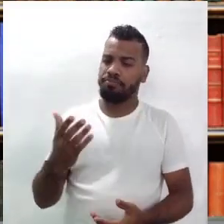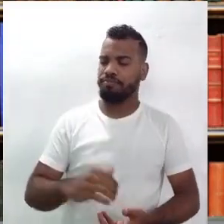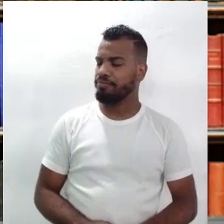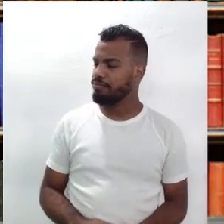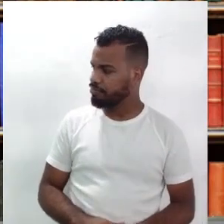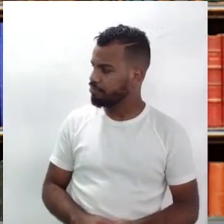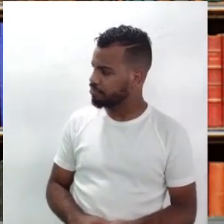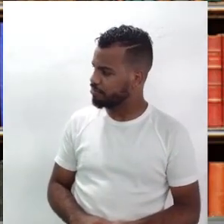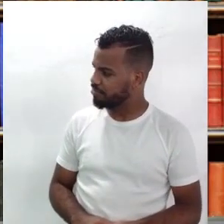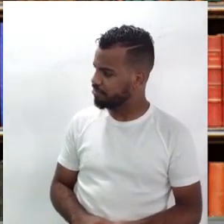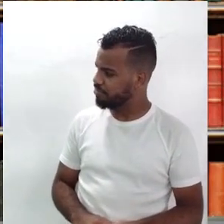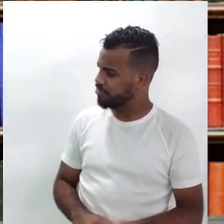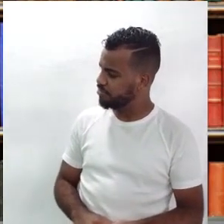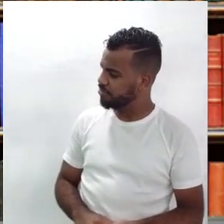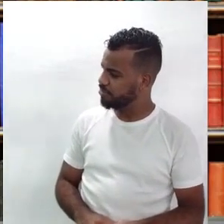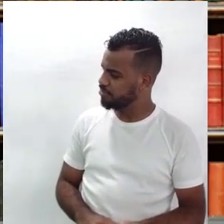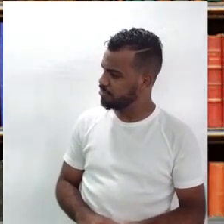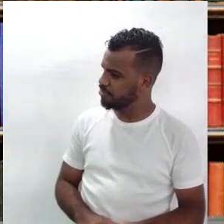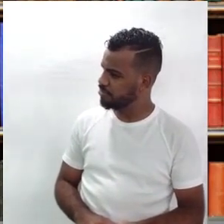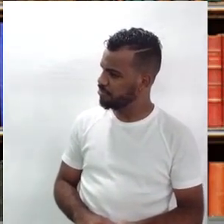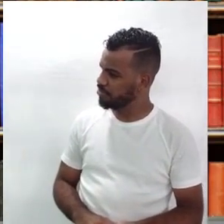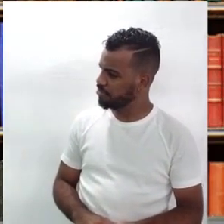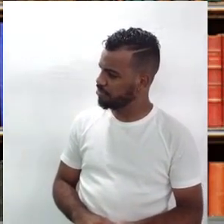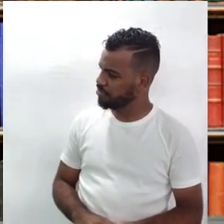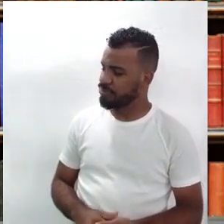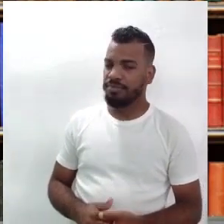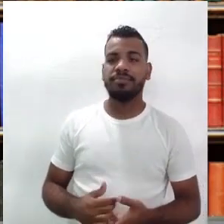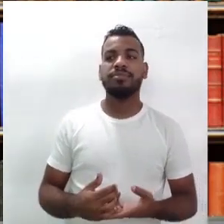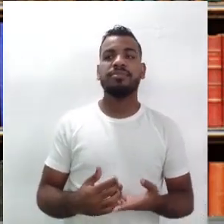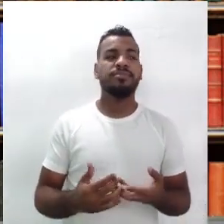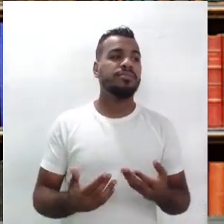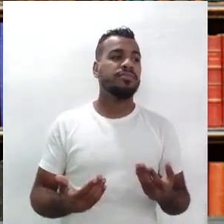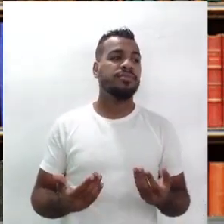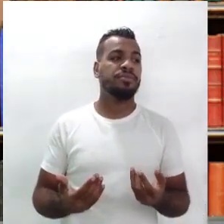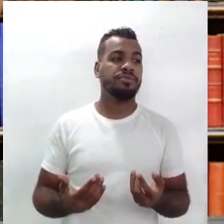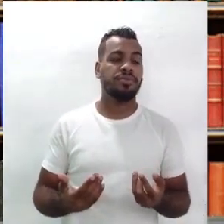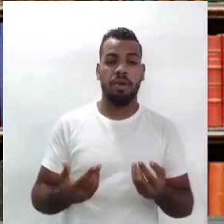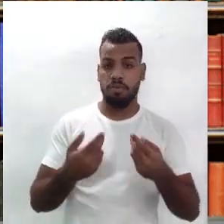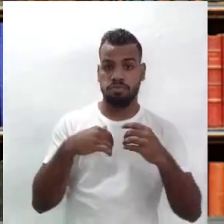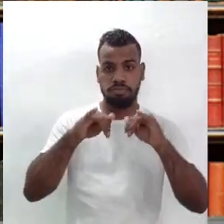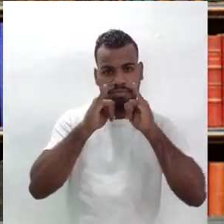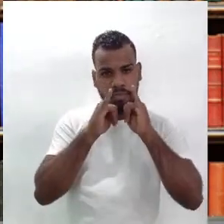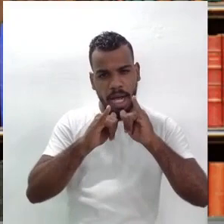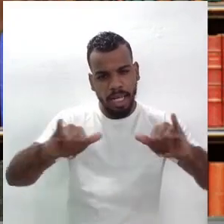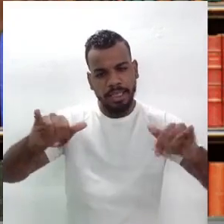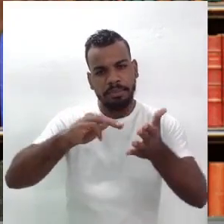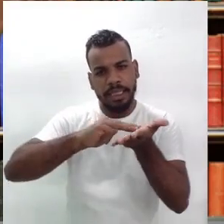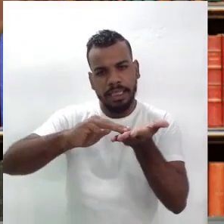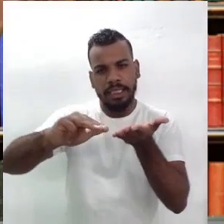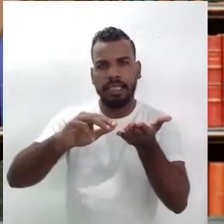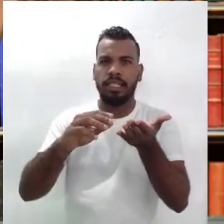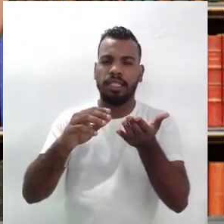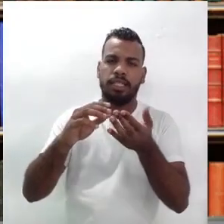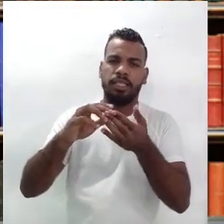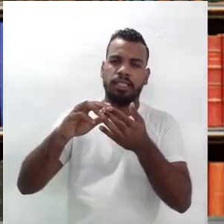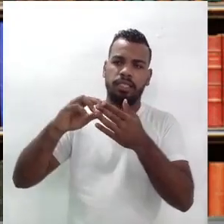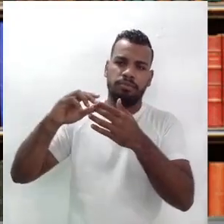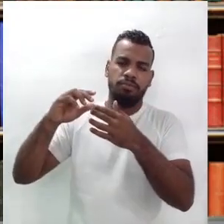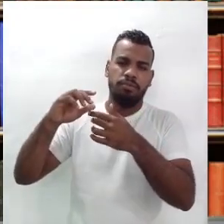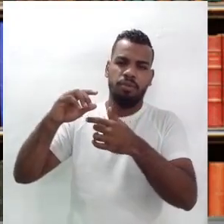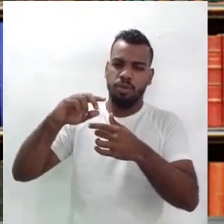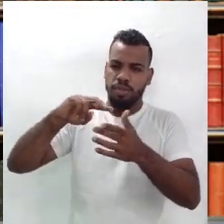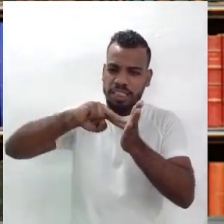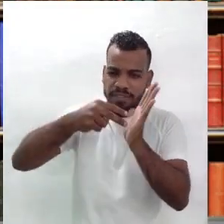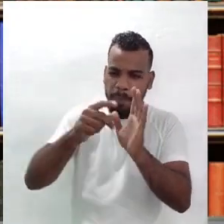Eu não daria uma mensagem no sentido clássico da palavra,